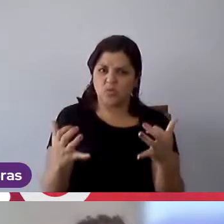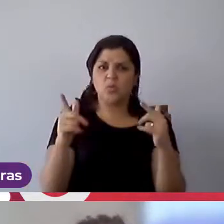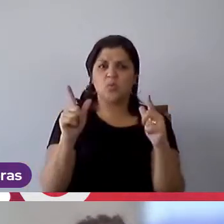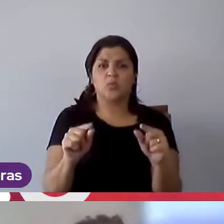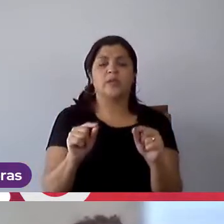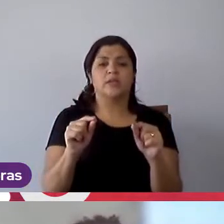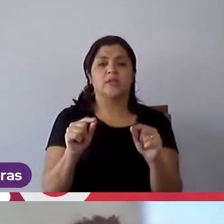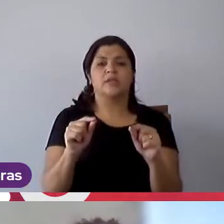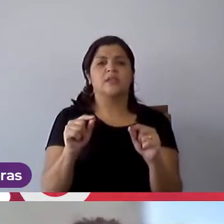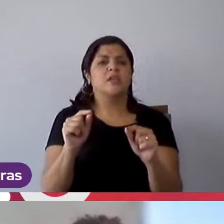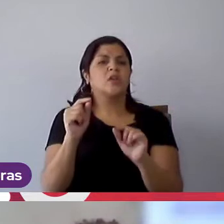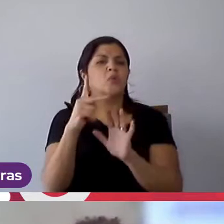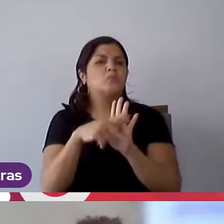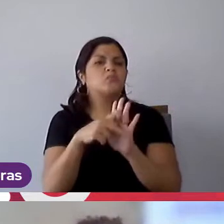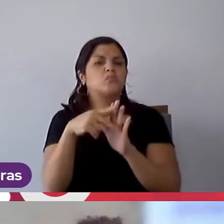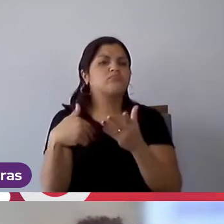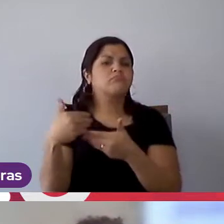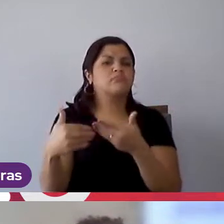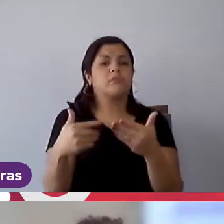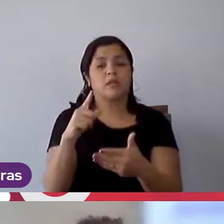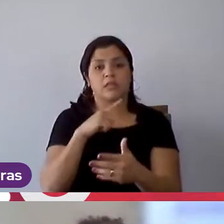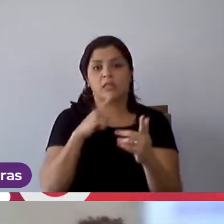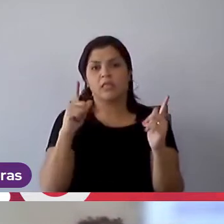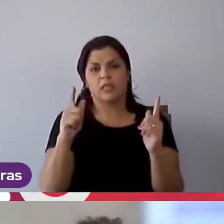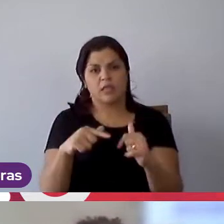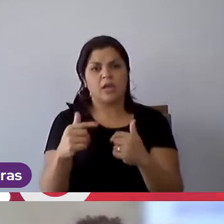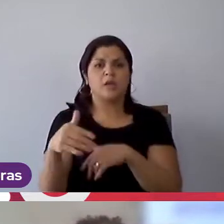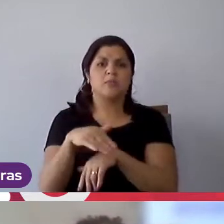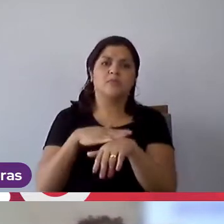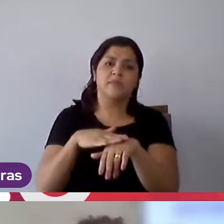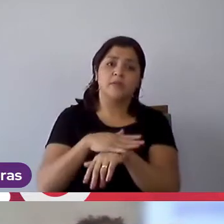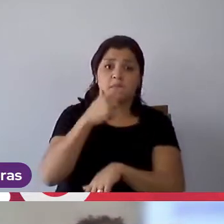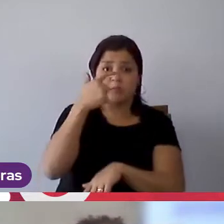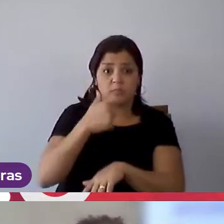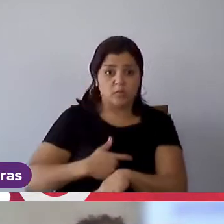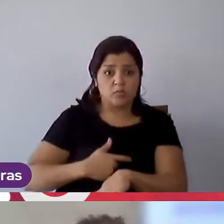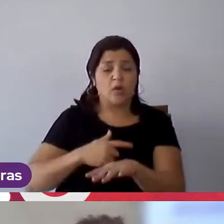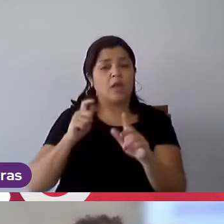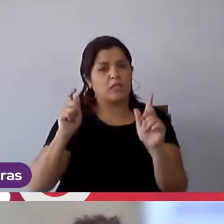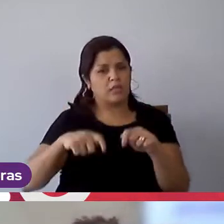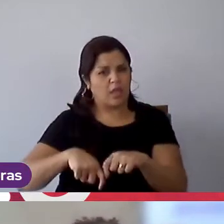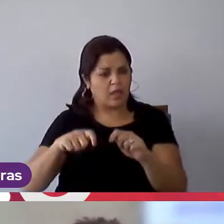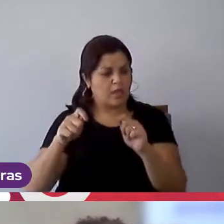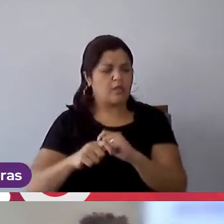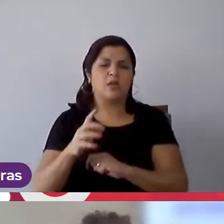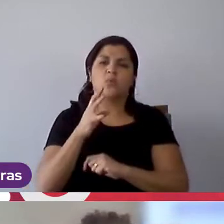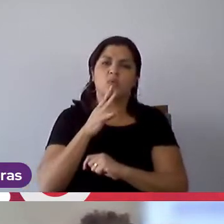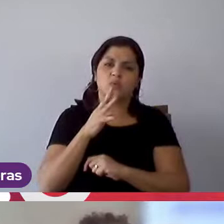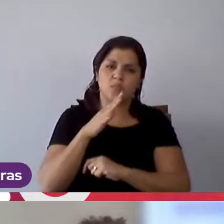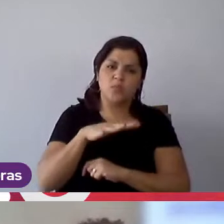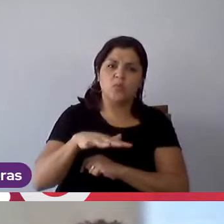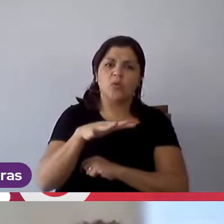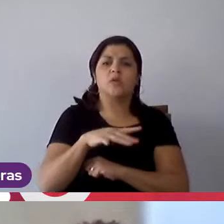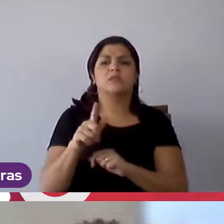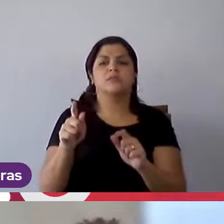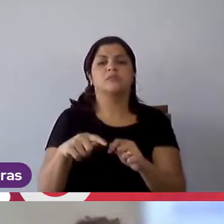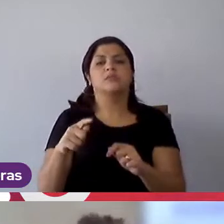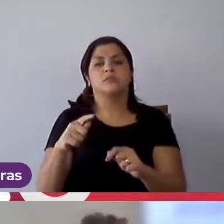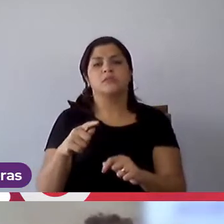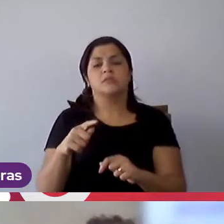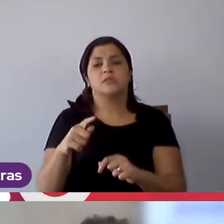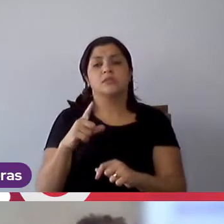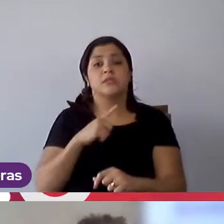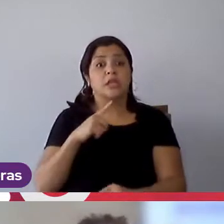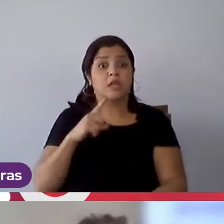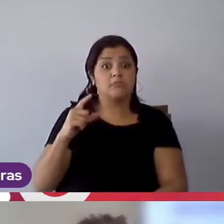programa, né, em que você pode falar com uma pessoa que já tem um conhecimento a